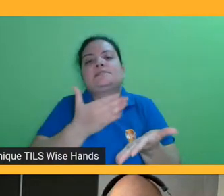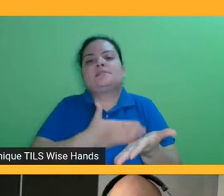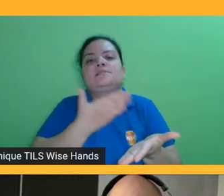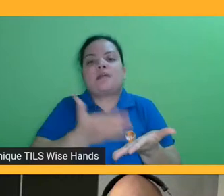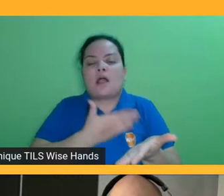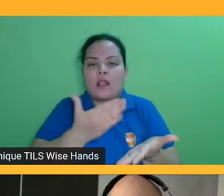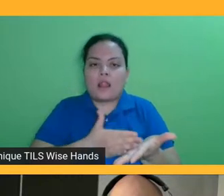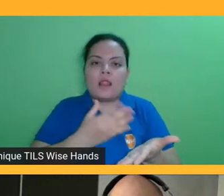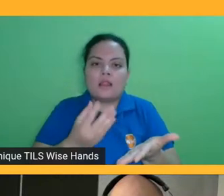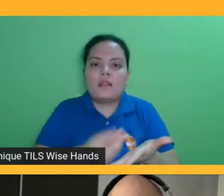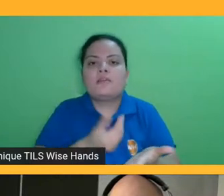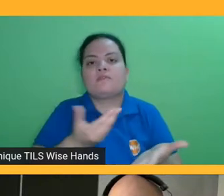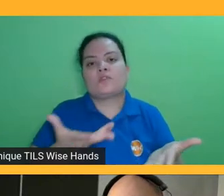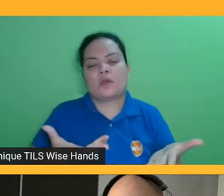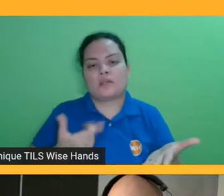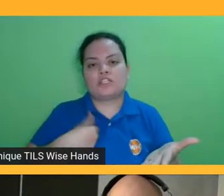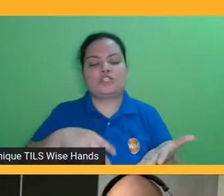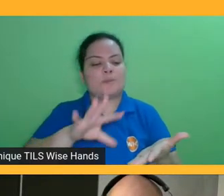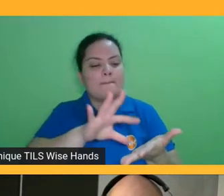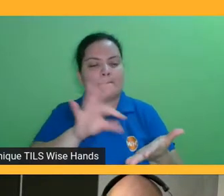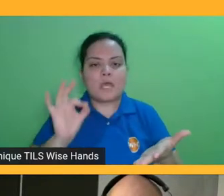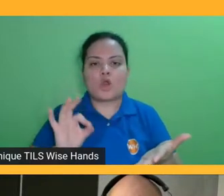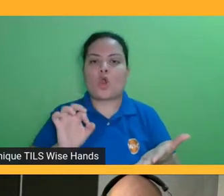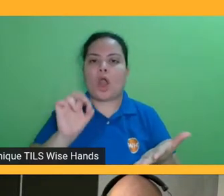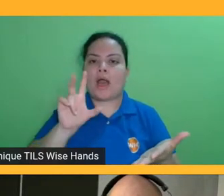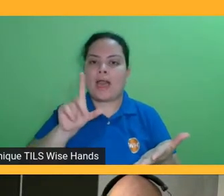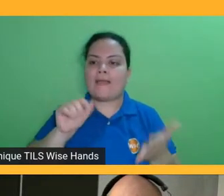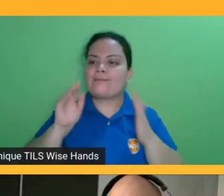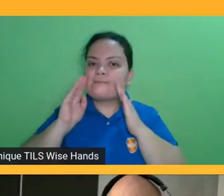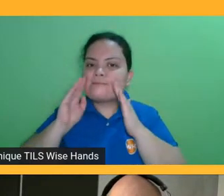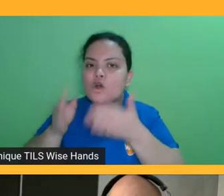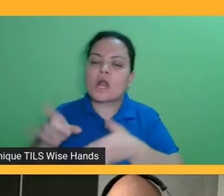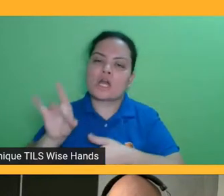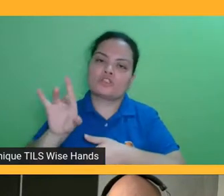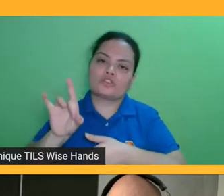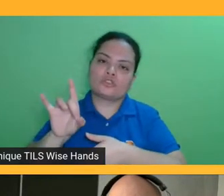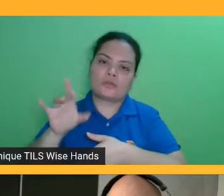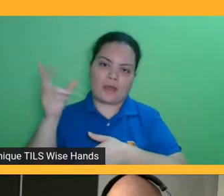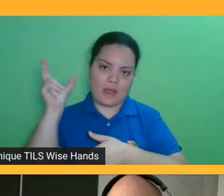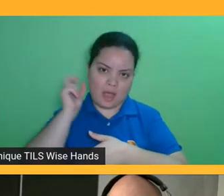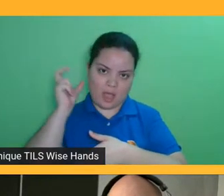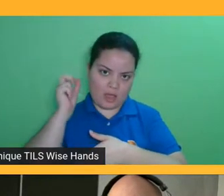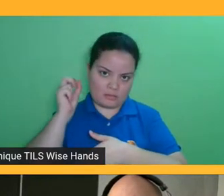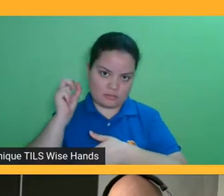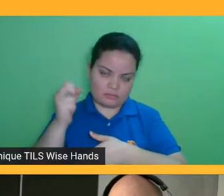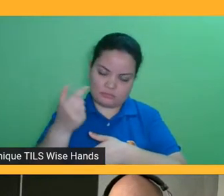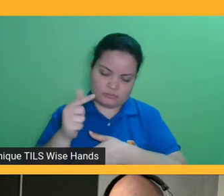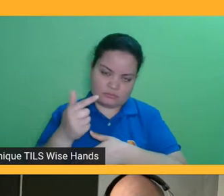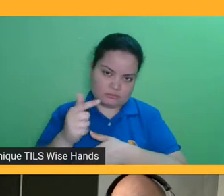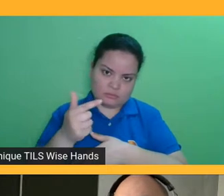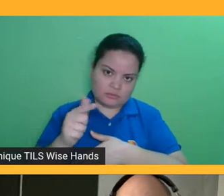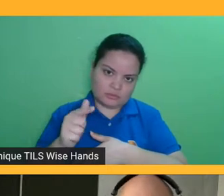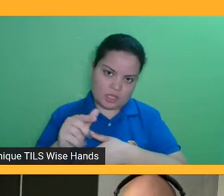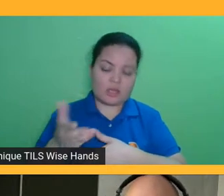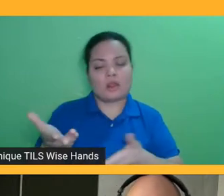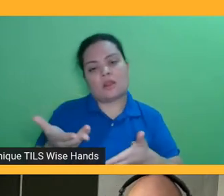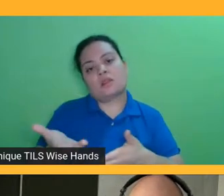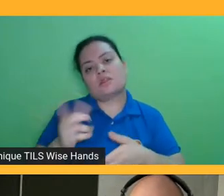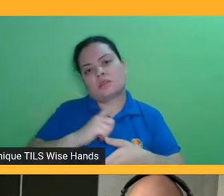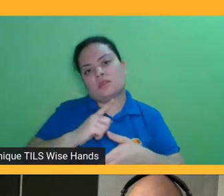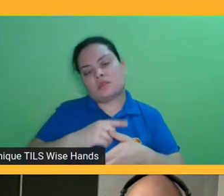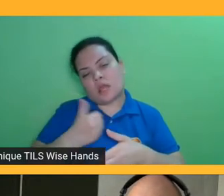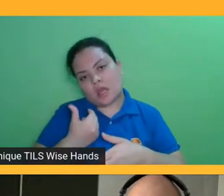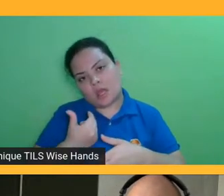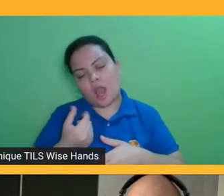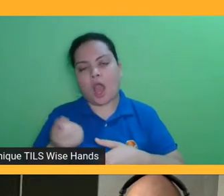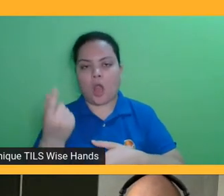tenha adquirido especificamente para áudio, para fazer só em áudio, tem casos de livros que foram adquiridos só para ebook,